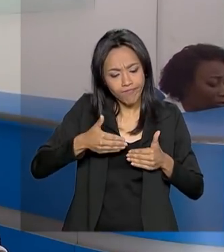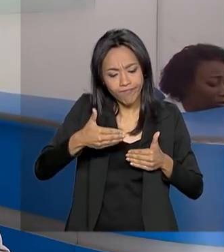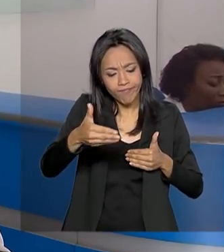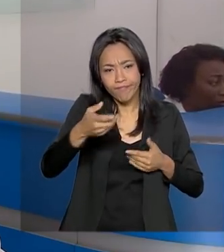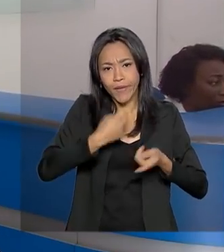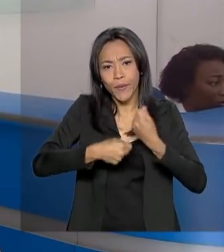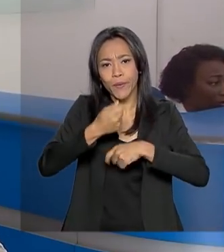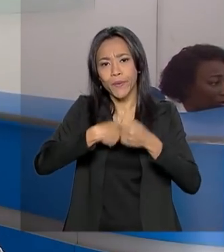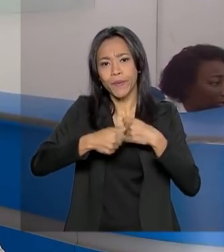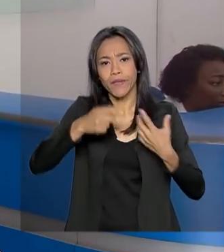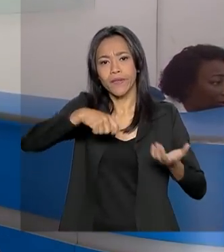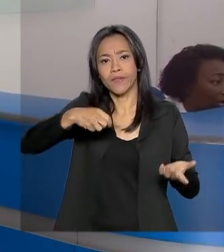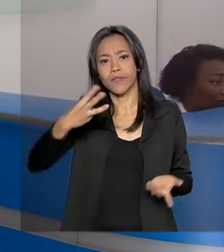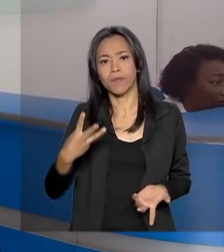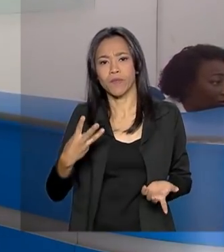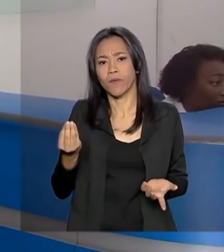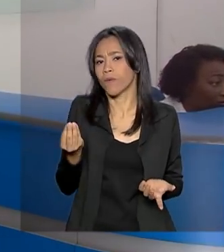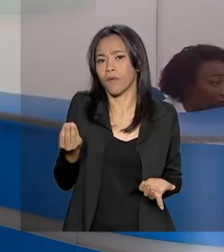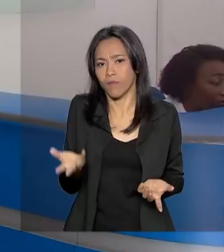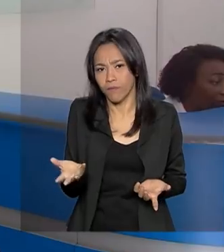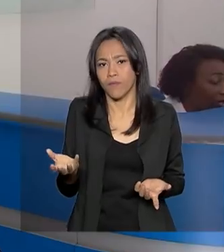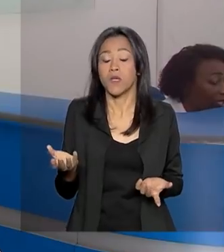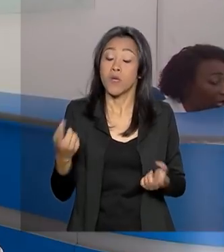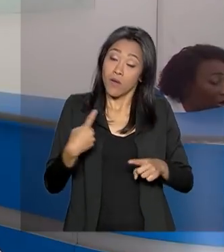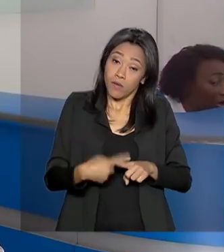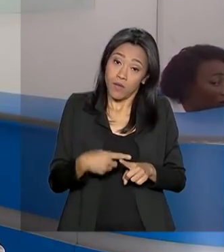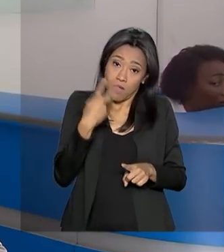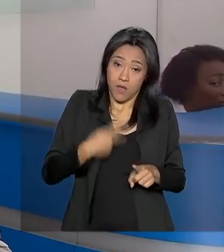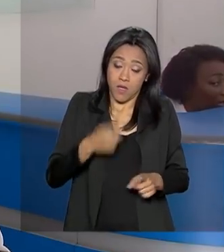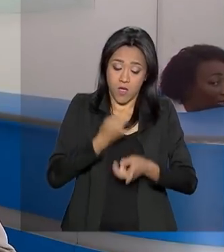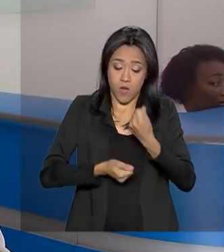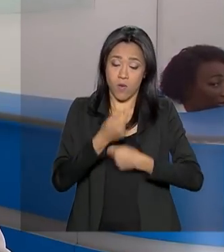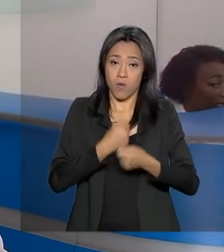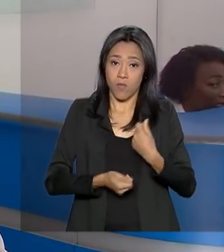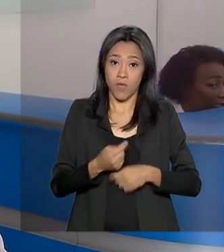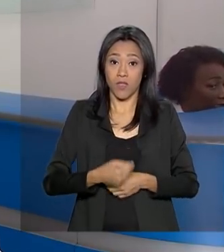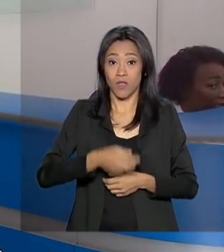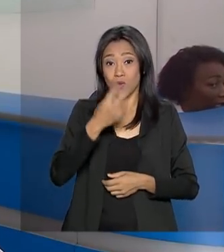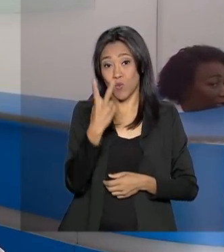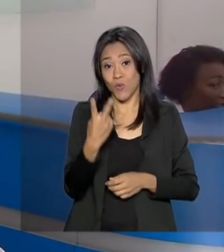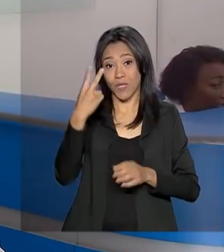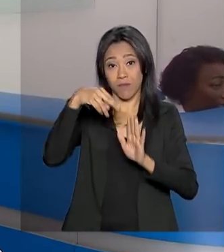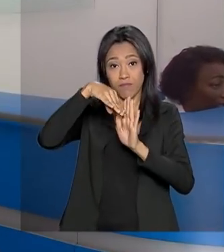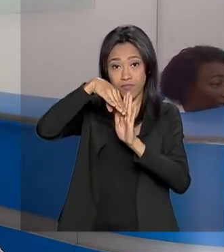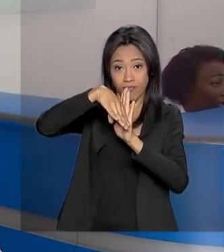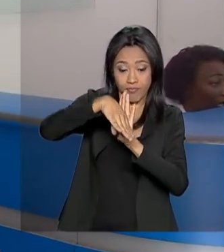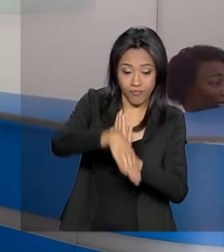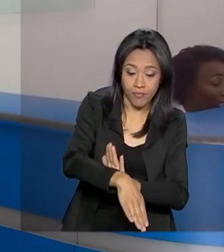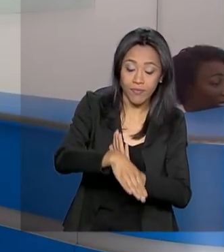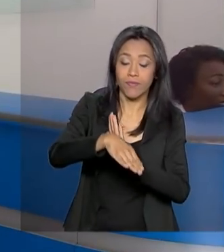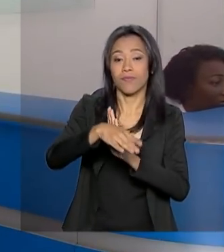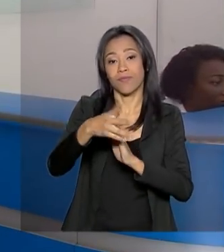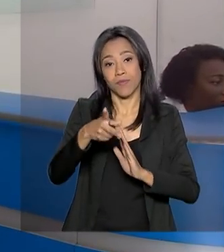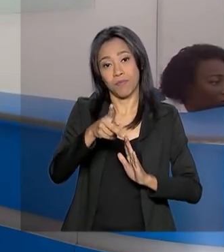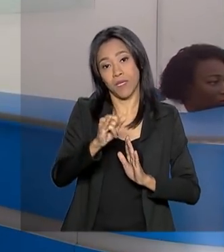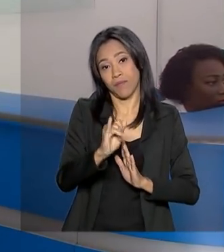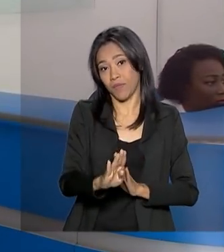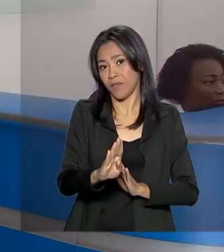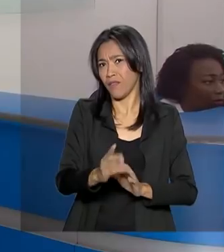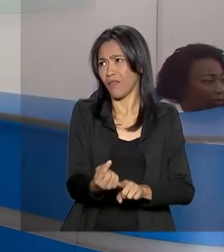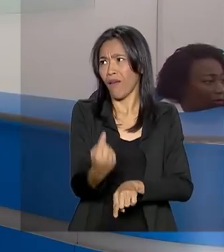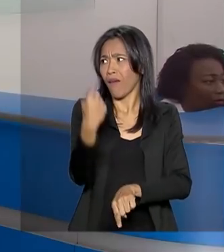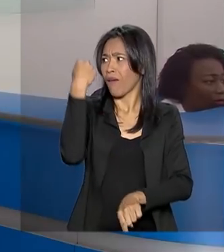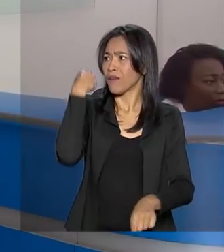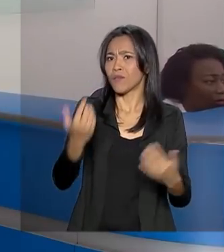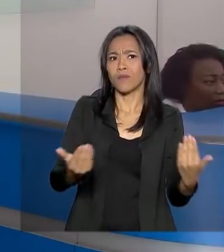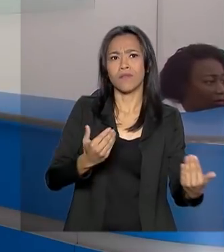no próximo trimestre. Isso porque a economia brasileira não enfrenta duas quedas seguidas de trimestres do PIB desde